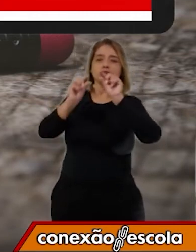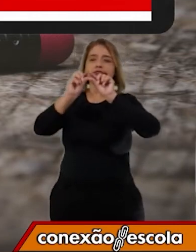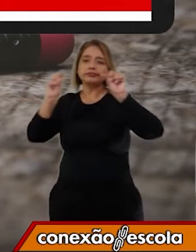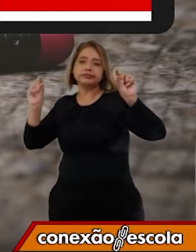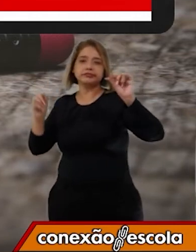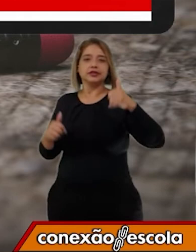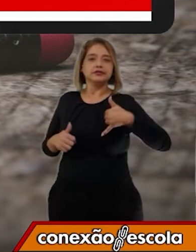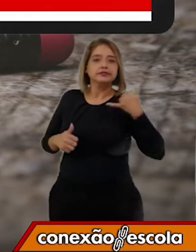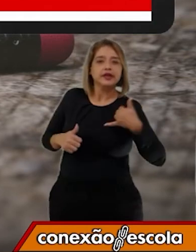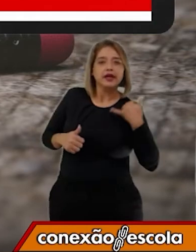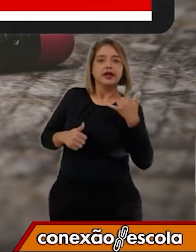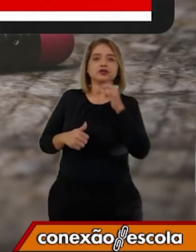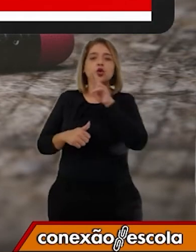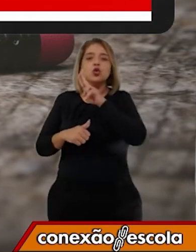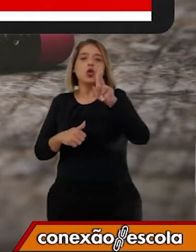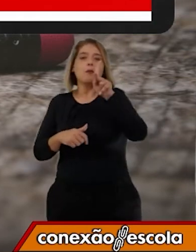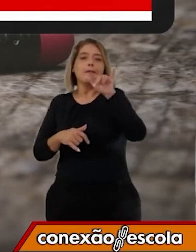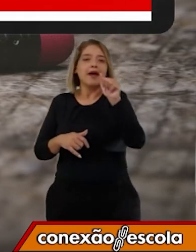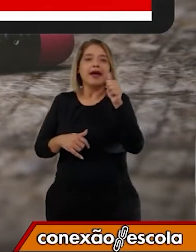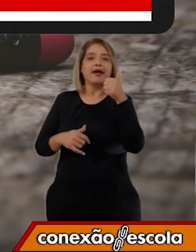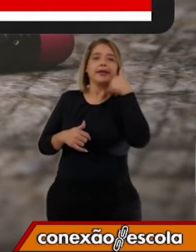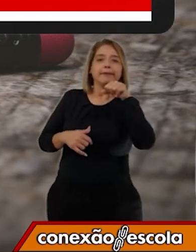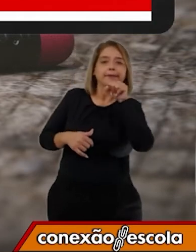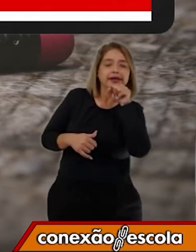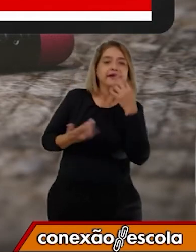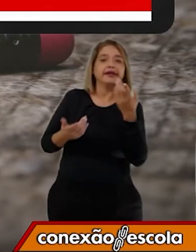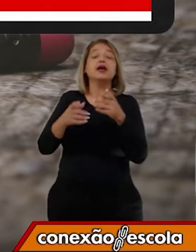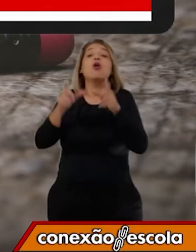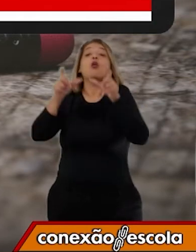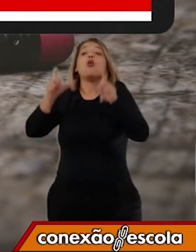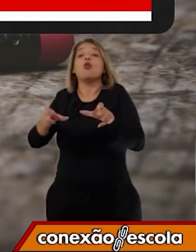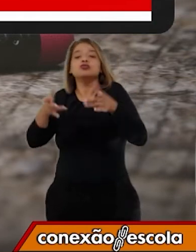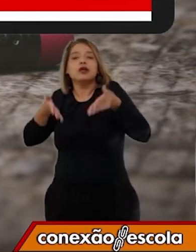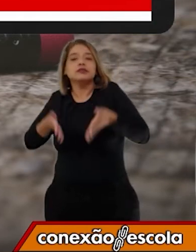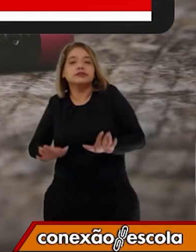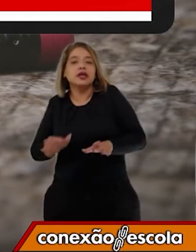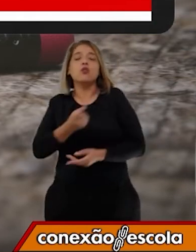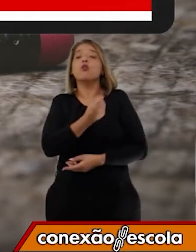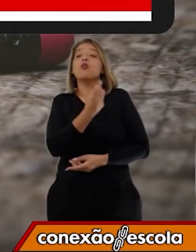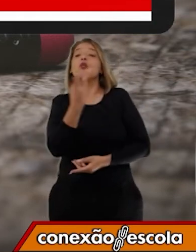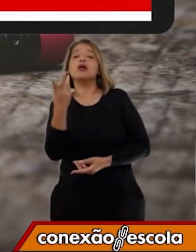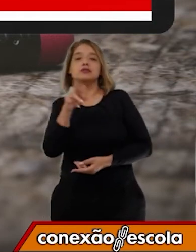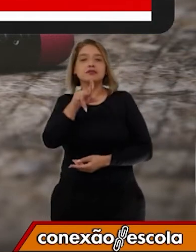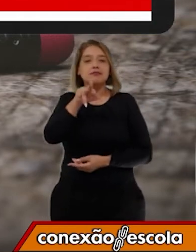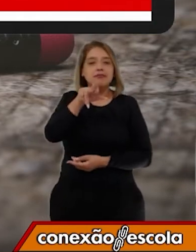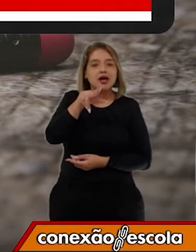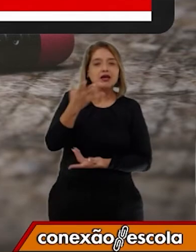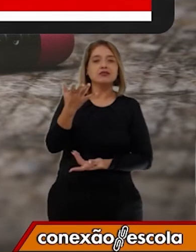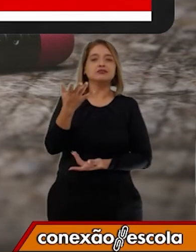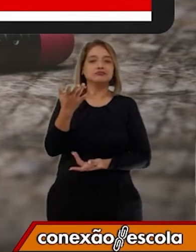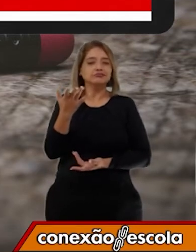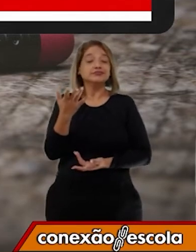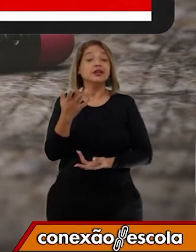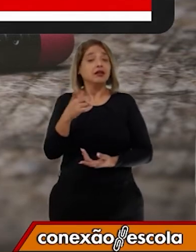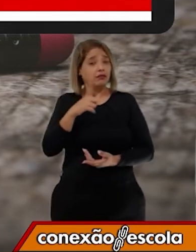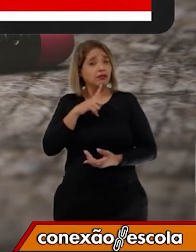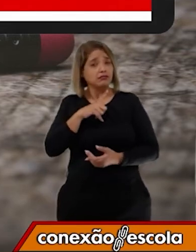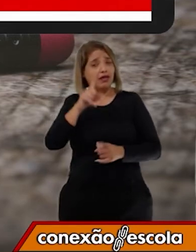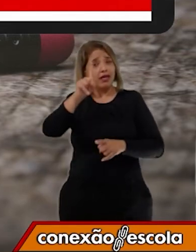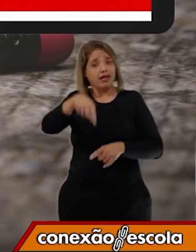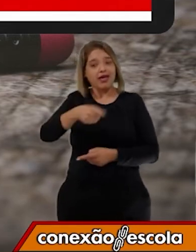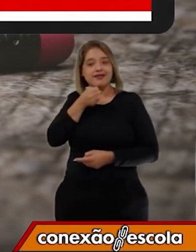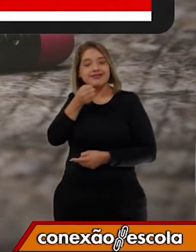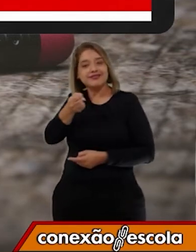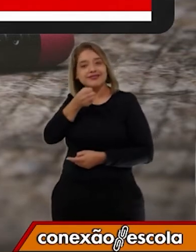dos pais, cidade em que nasceu, se tem irmãos e quantos são. Então isso é uma